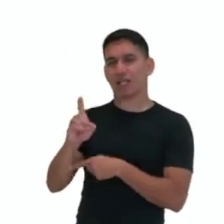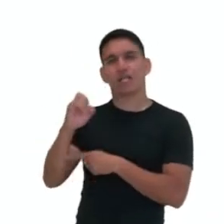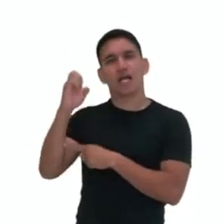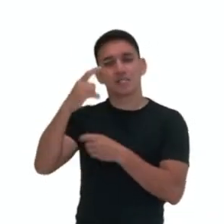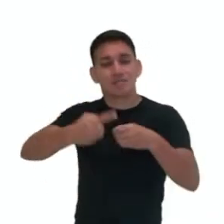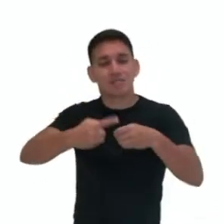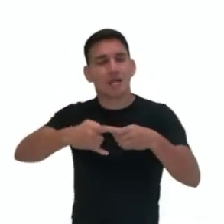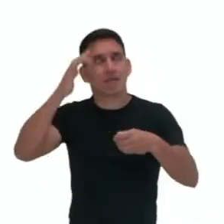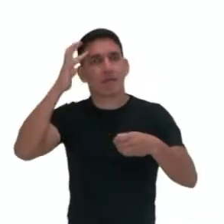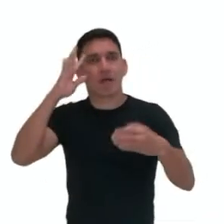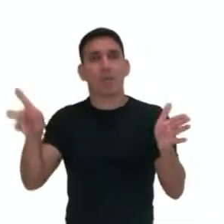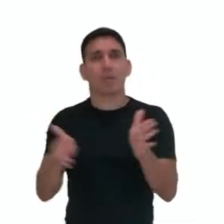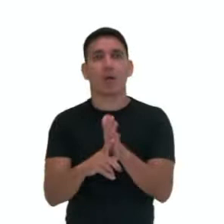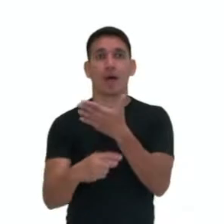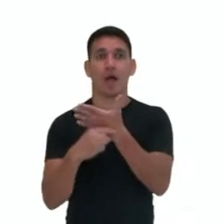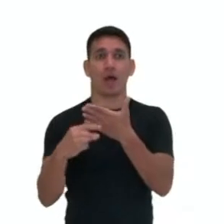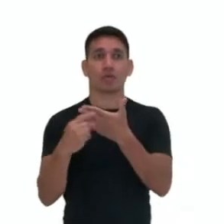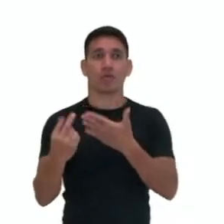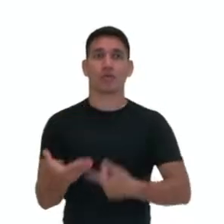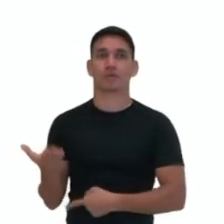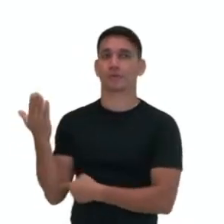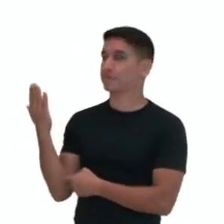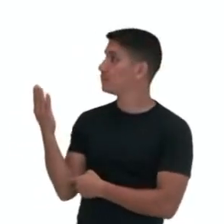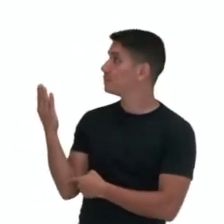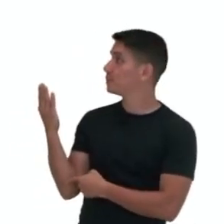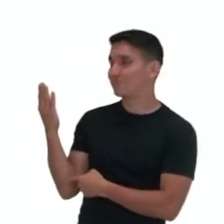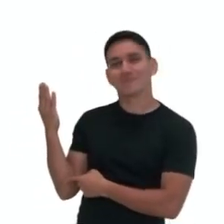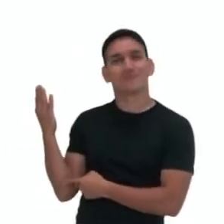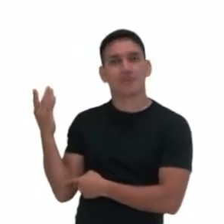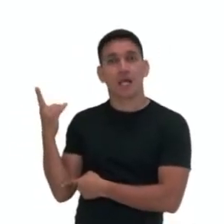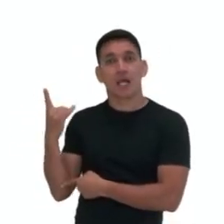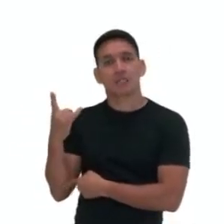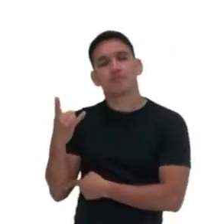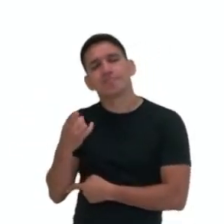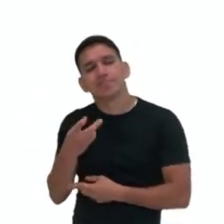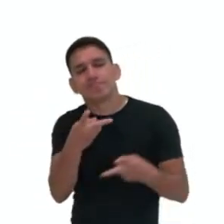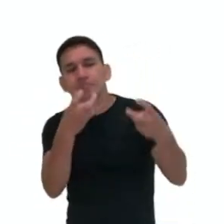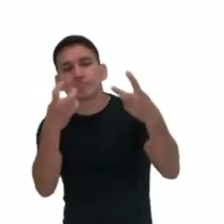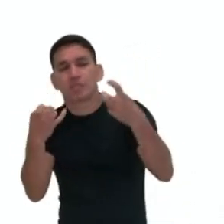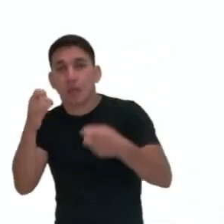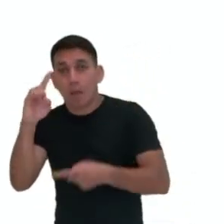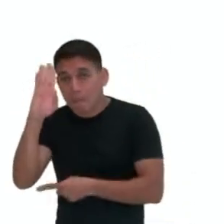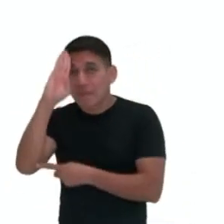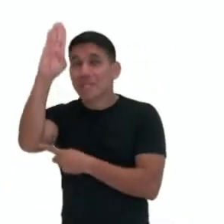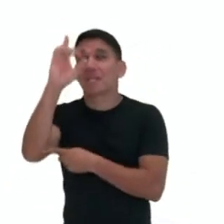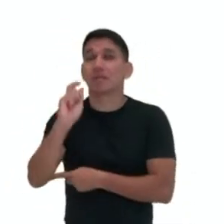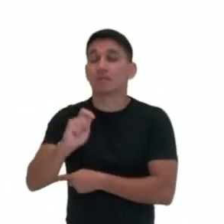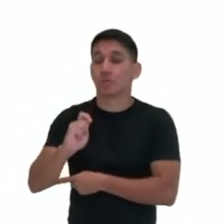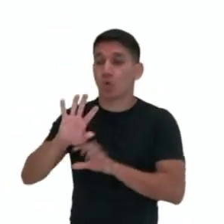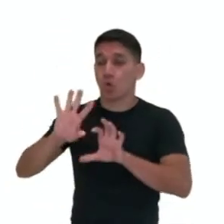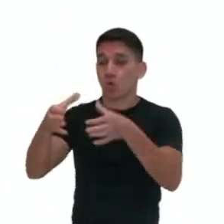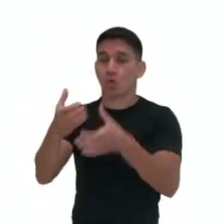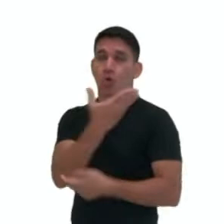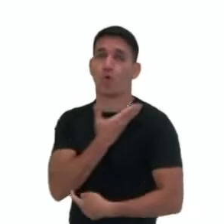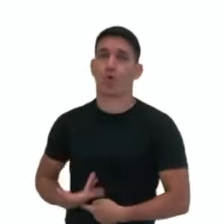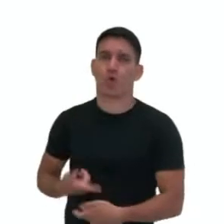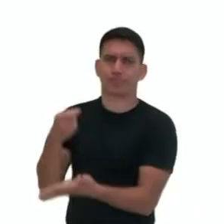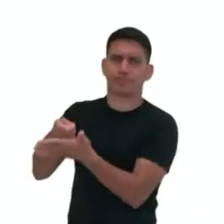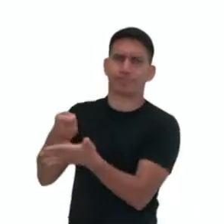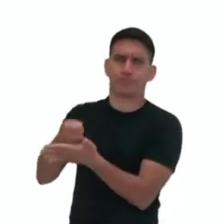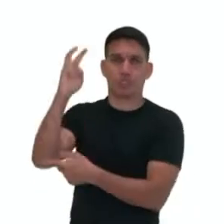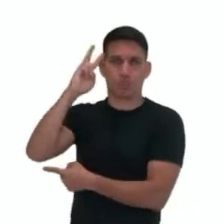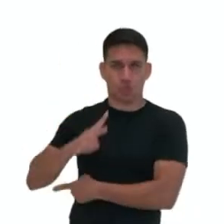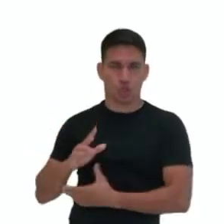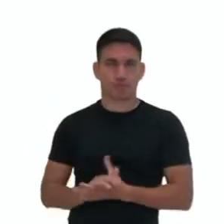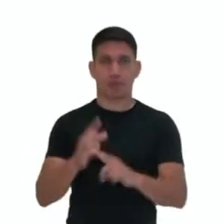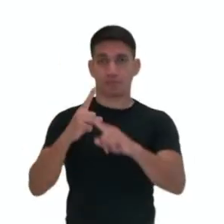pela autora Margaret Atwood, inspirada nos principais regimes totalitários da história, o